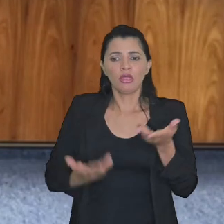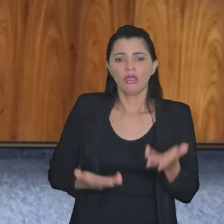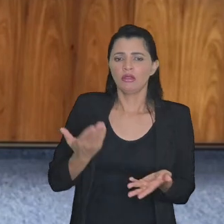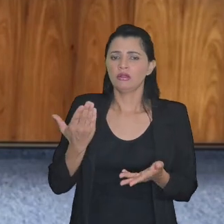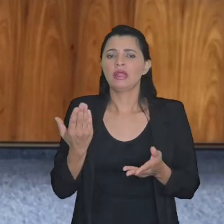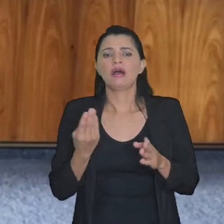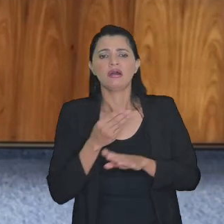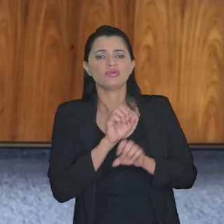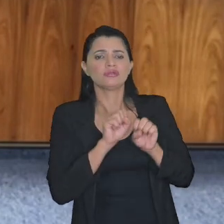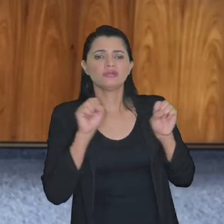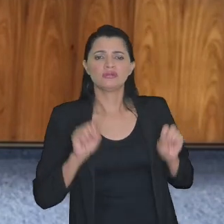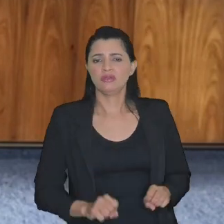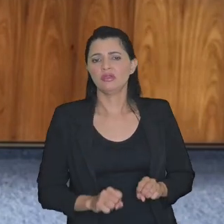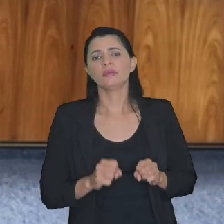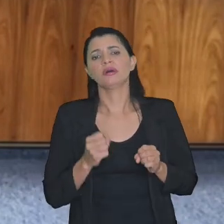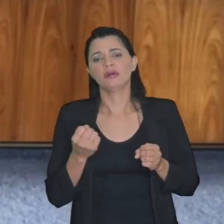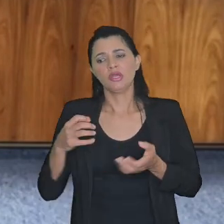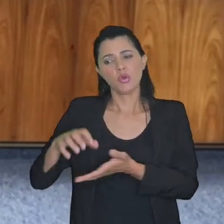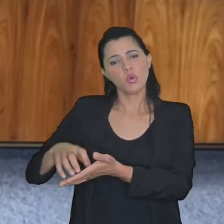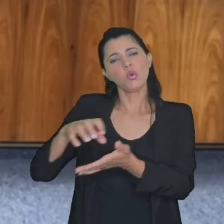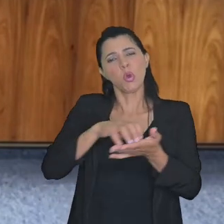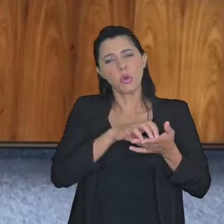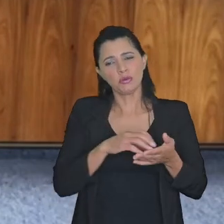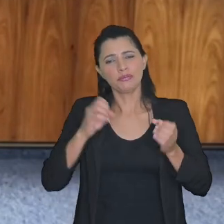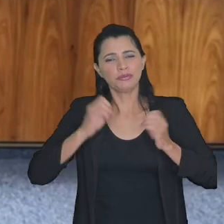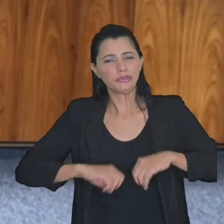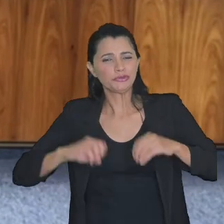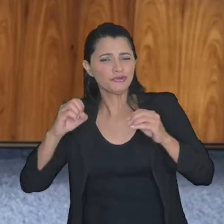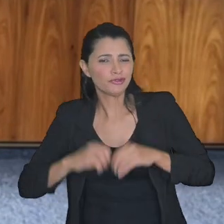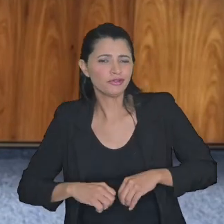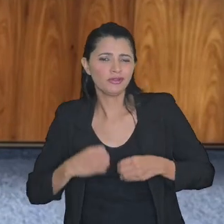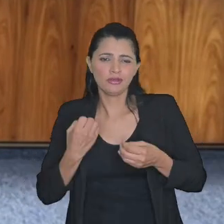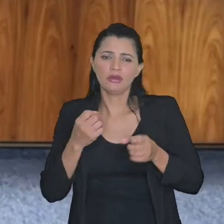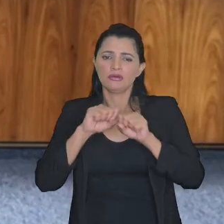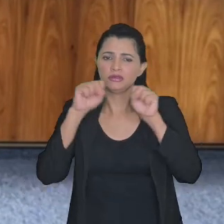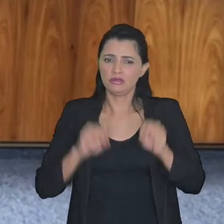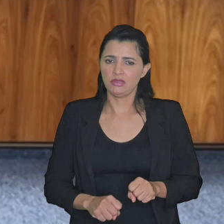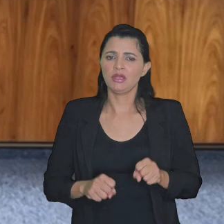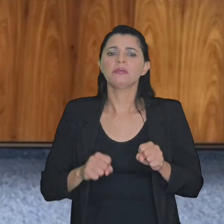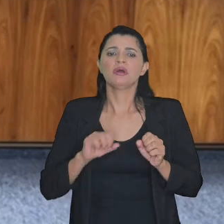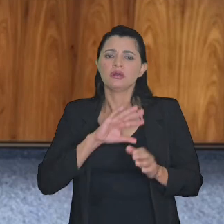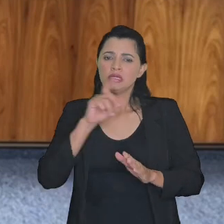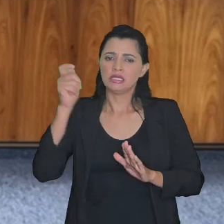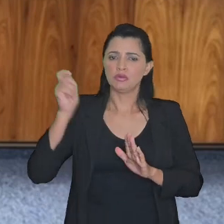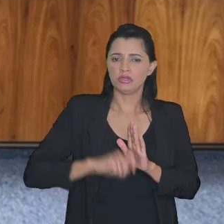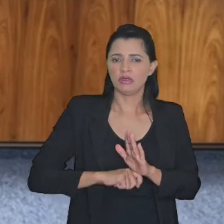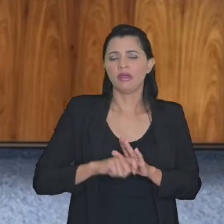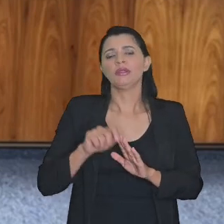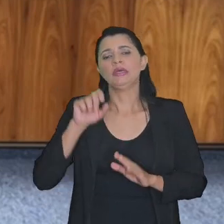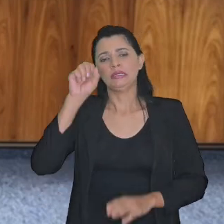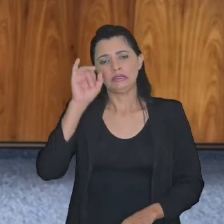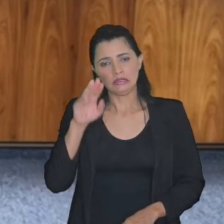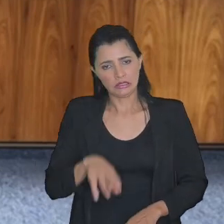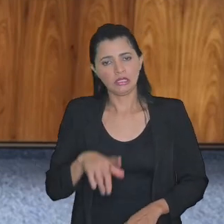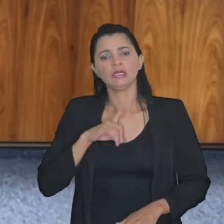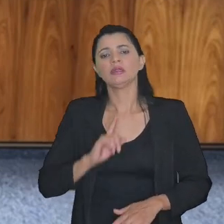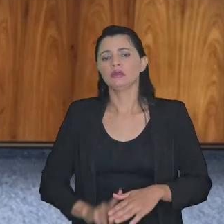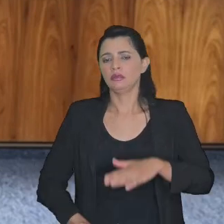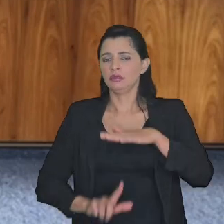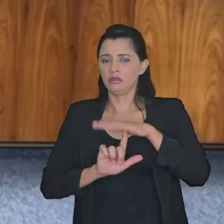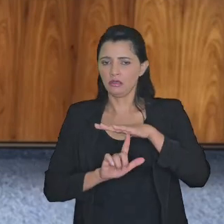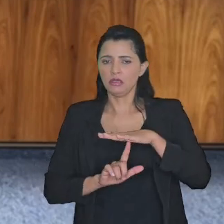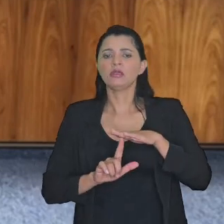desequilíbrio no sistema e entre os órgãos que prejudique o sistema tributário como um todo então sim existe essa